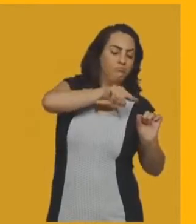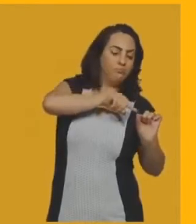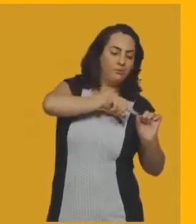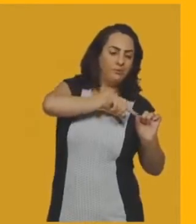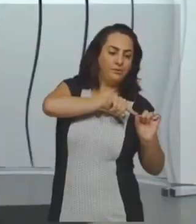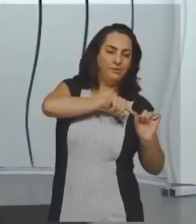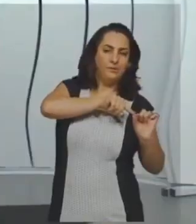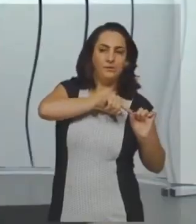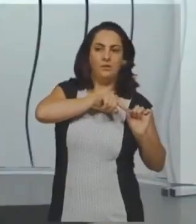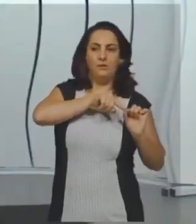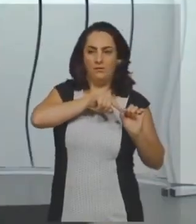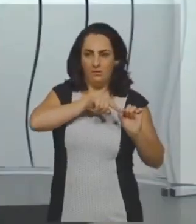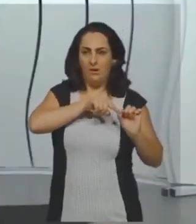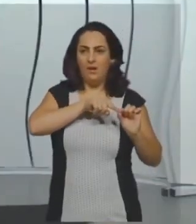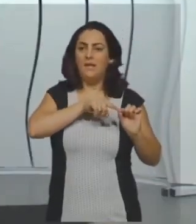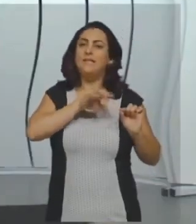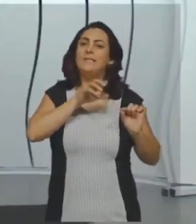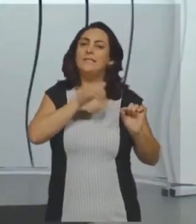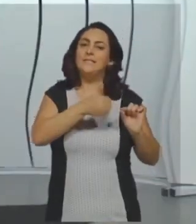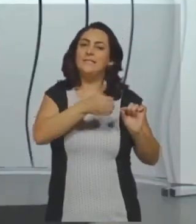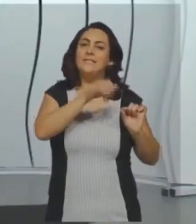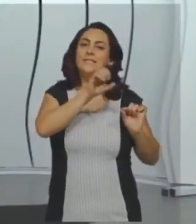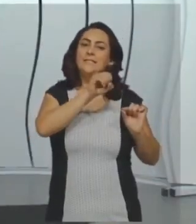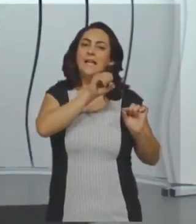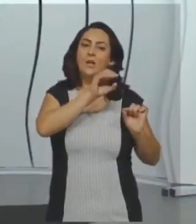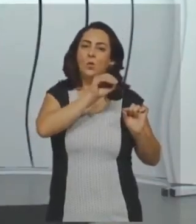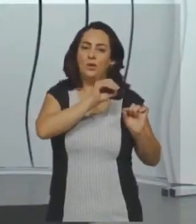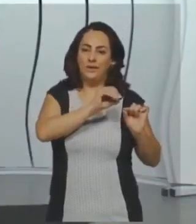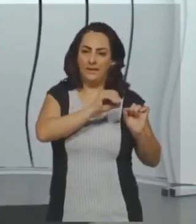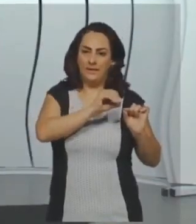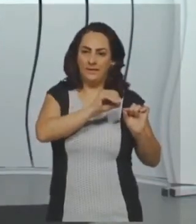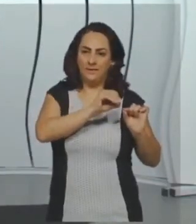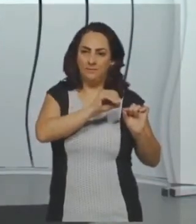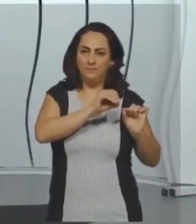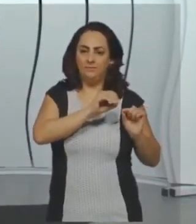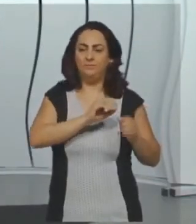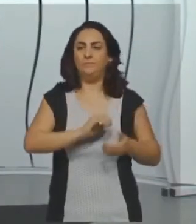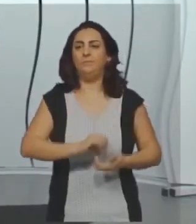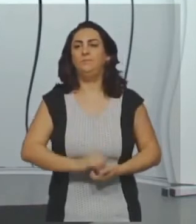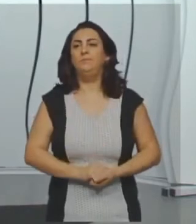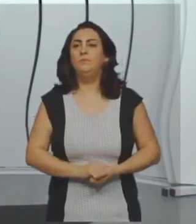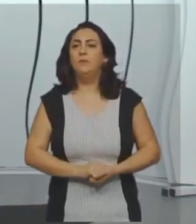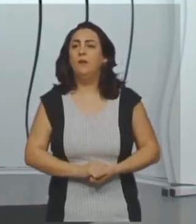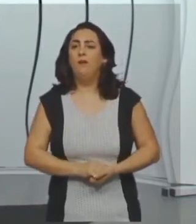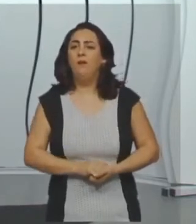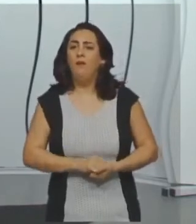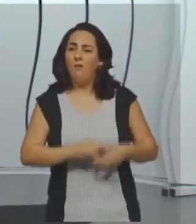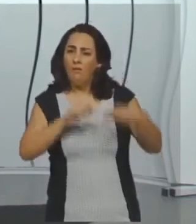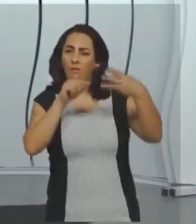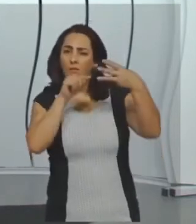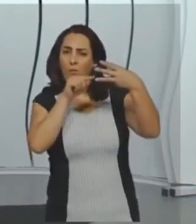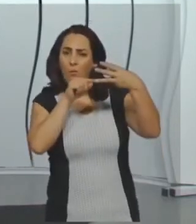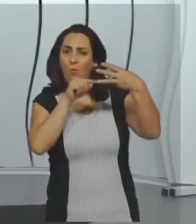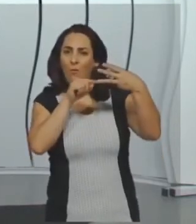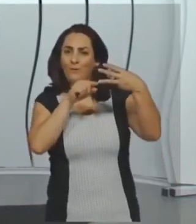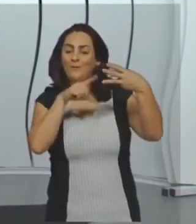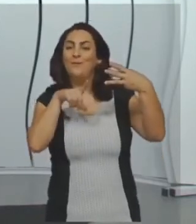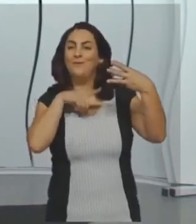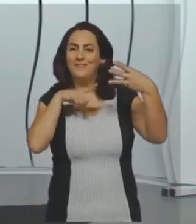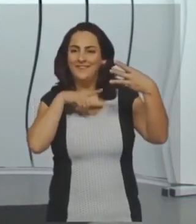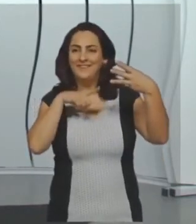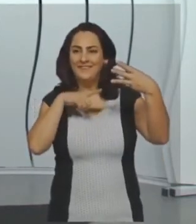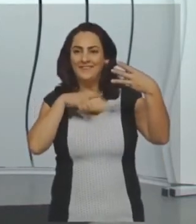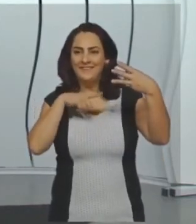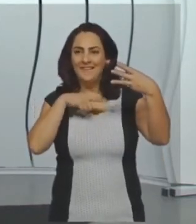volta. Então, deu meia volta aqui nesse sentido, é o ângulo raso, que é o ângulo de